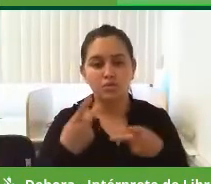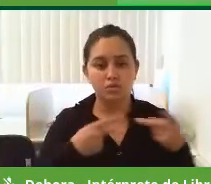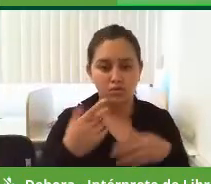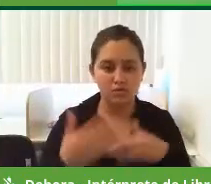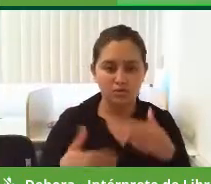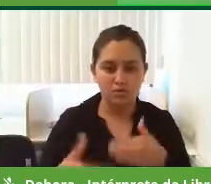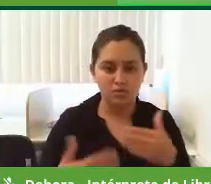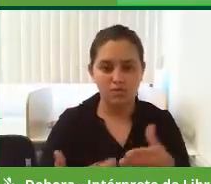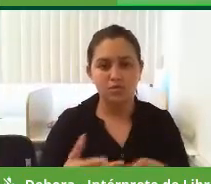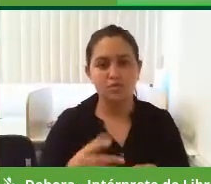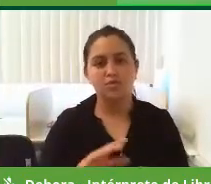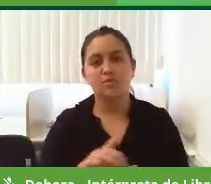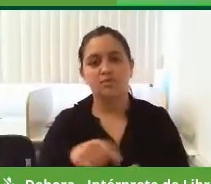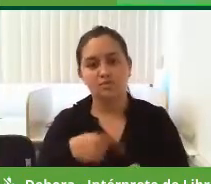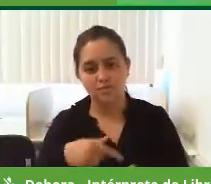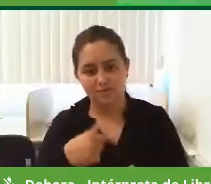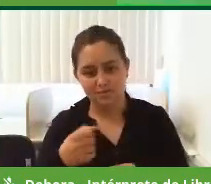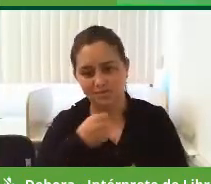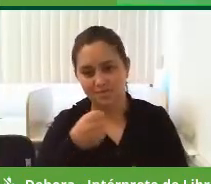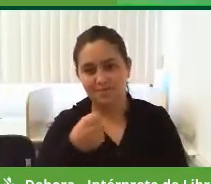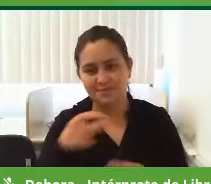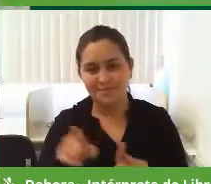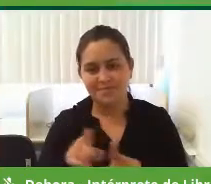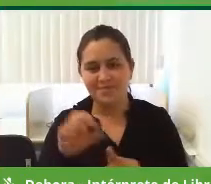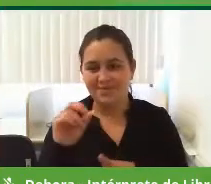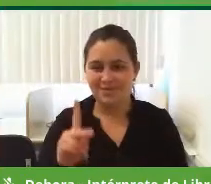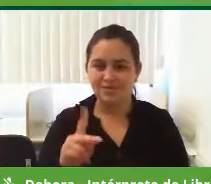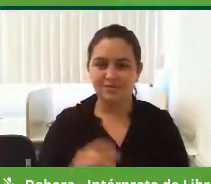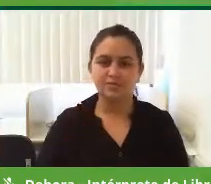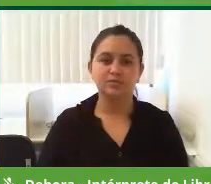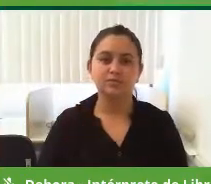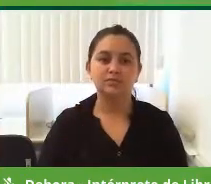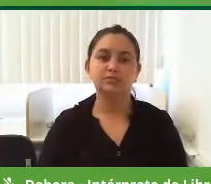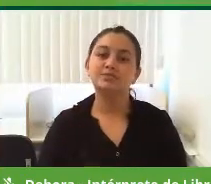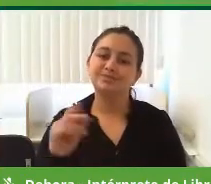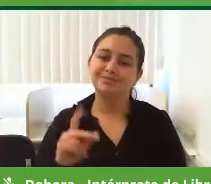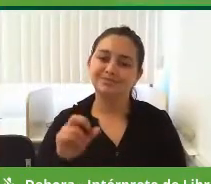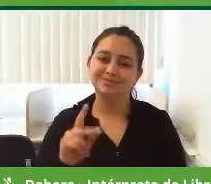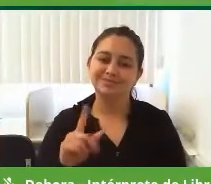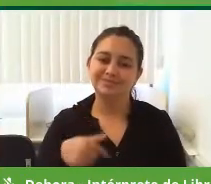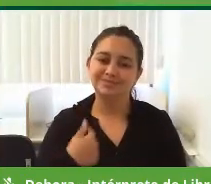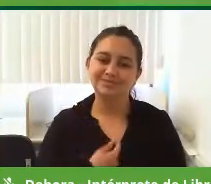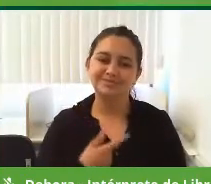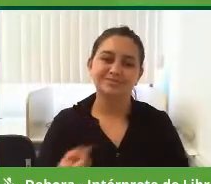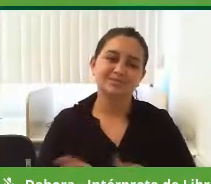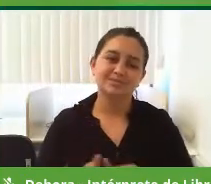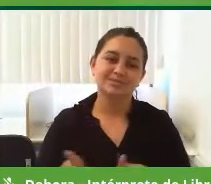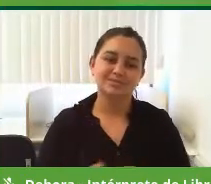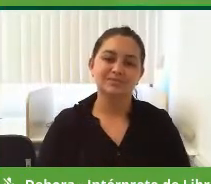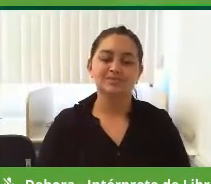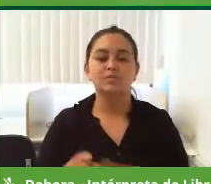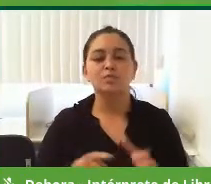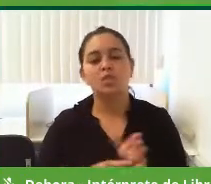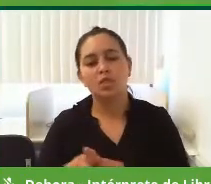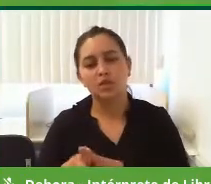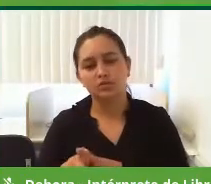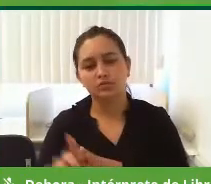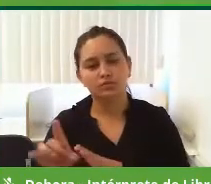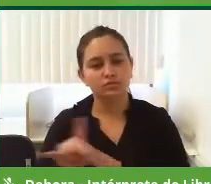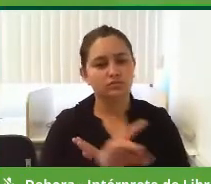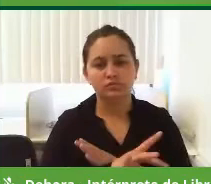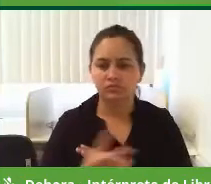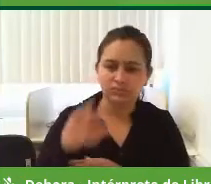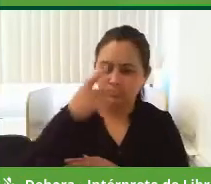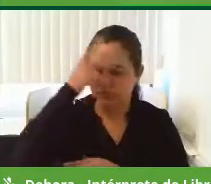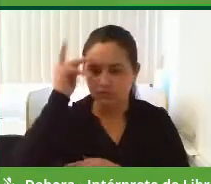decorrer da entrevista. Perfeito, perfeito, candidato. Nós estamos perguntando para todos os